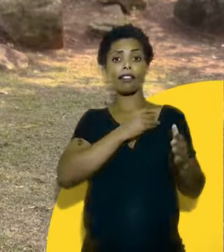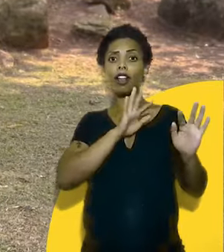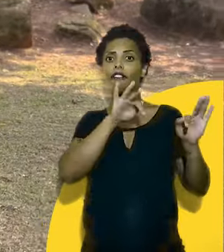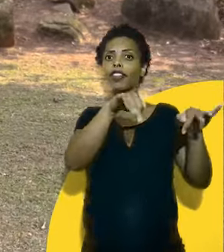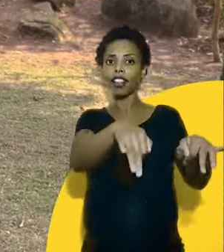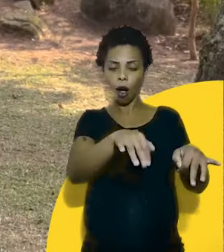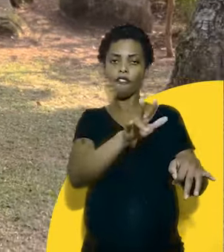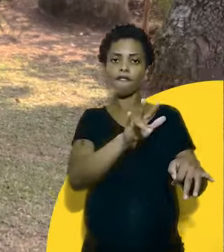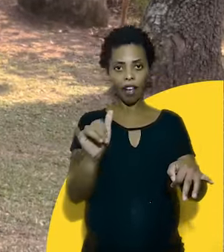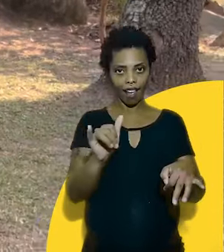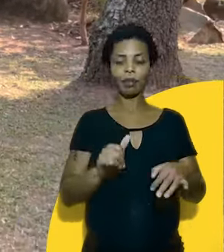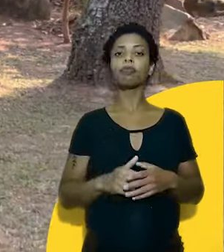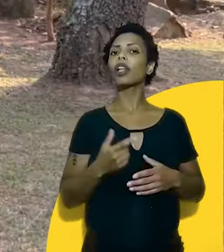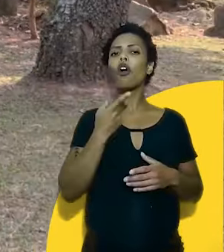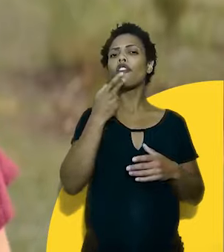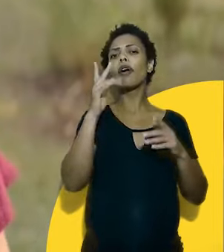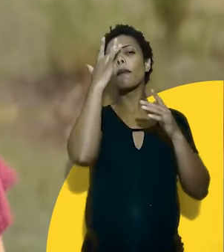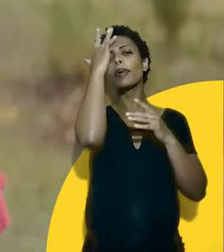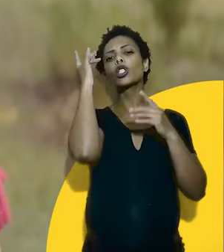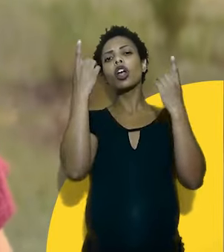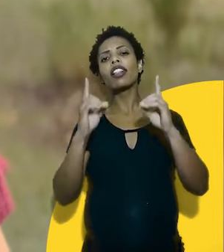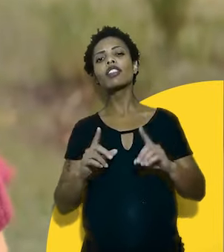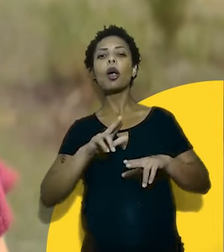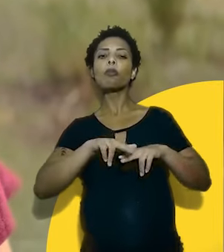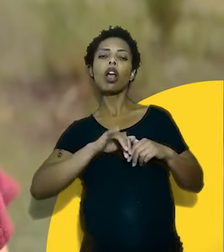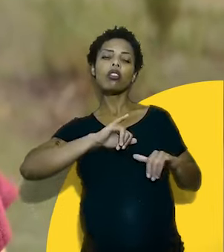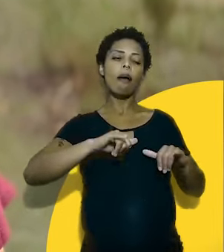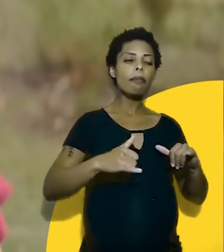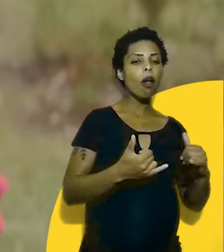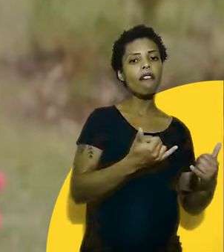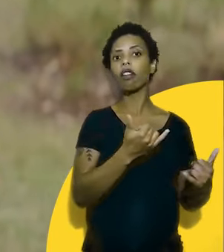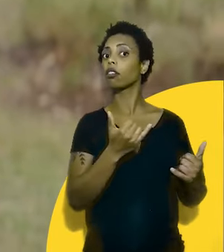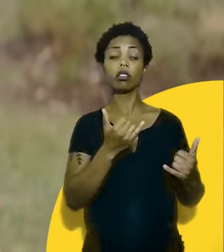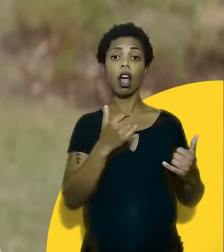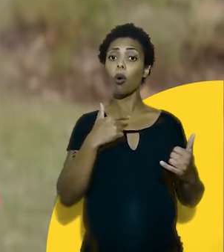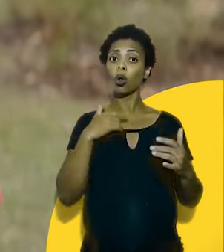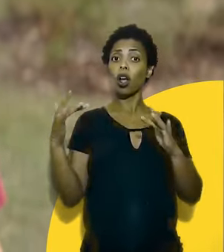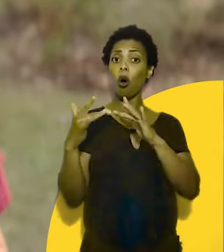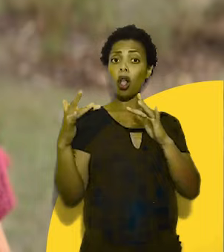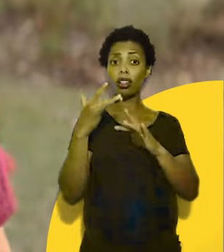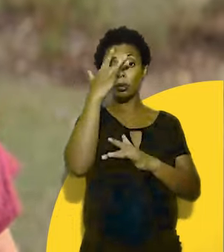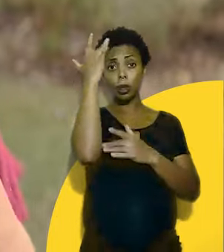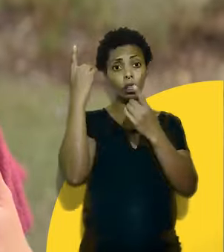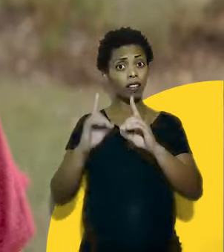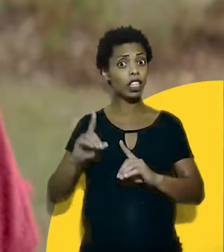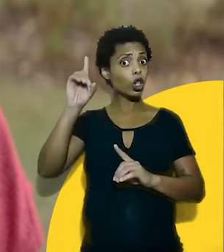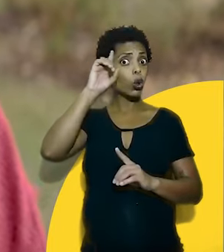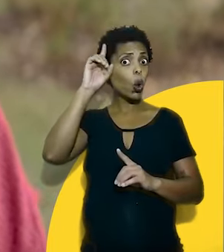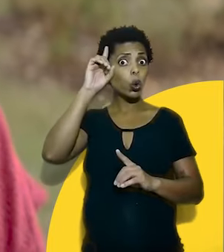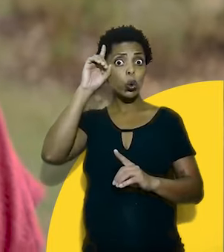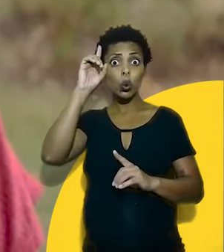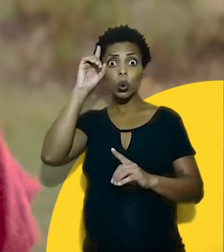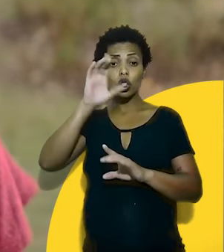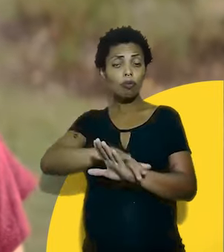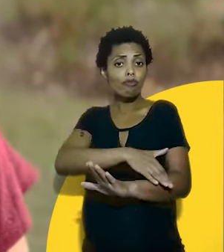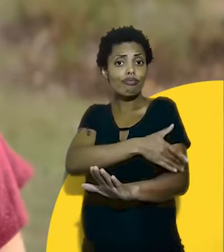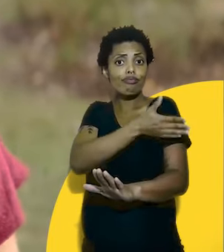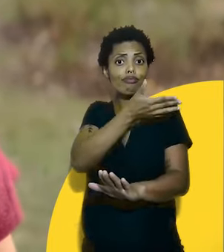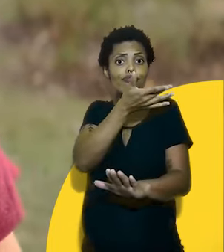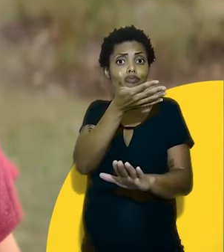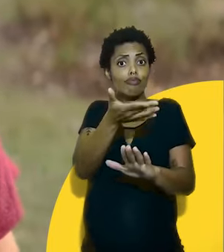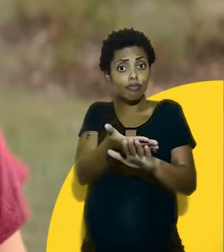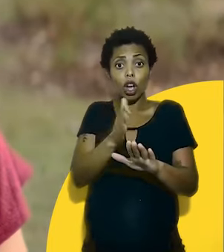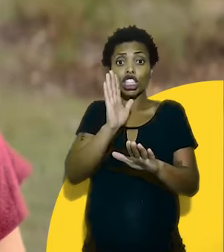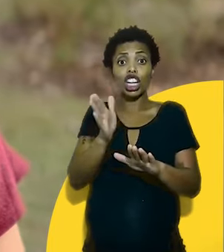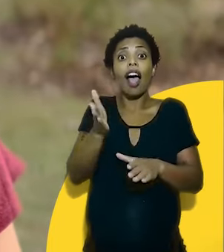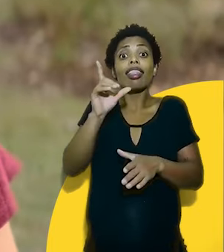dia. Eu não falo de pessoas com deficiência por conveniência. Eu converso com pessoas com deficiência todos os dias, o tempo inteiro. É